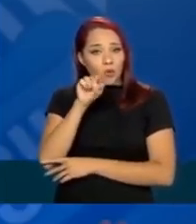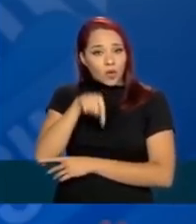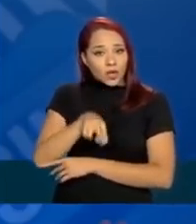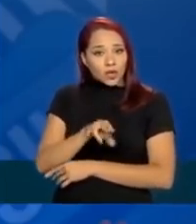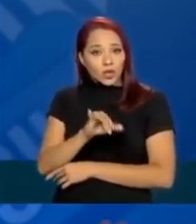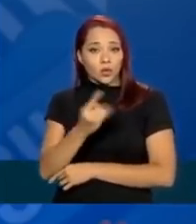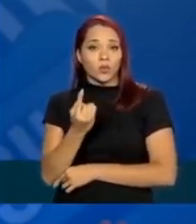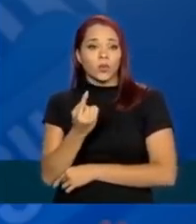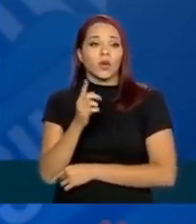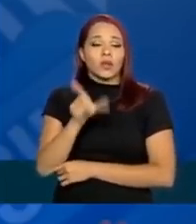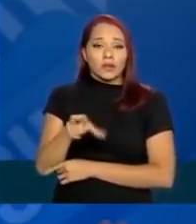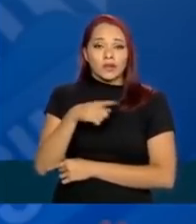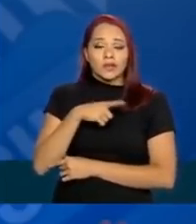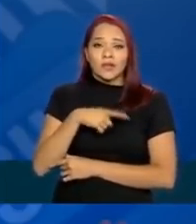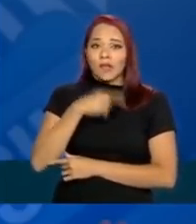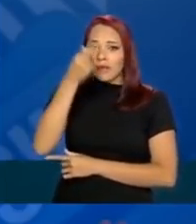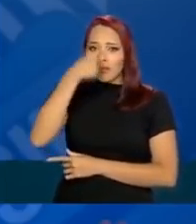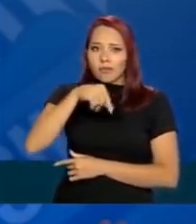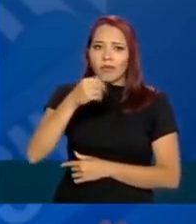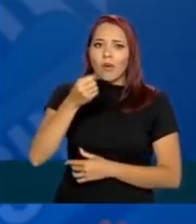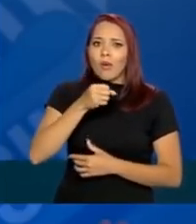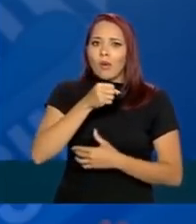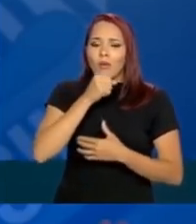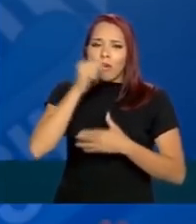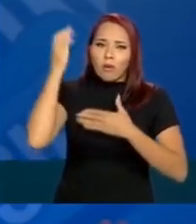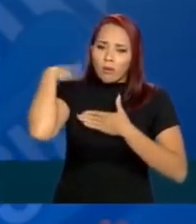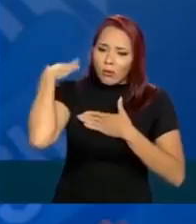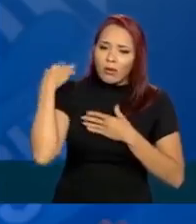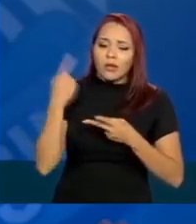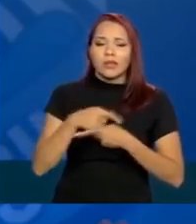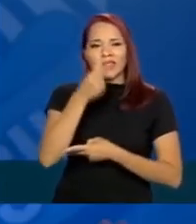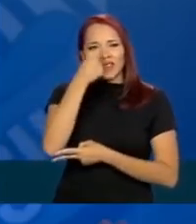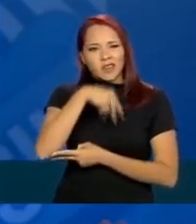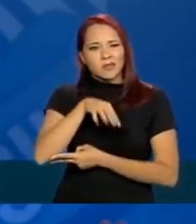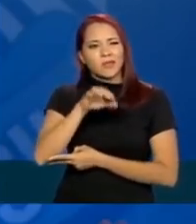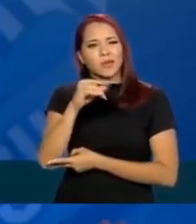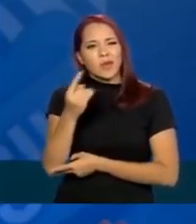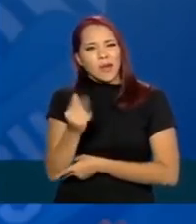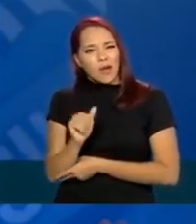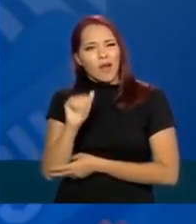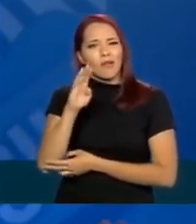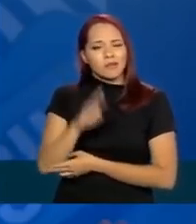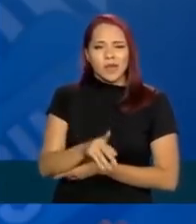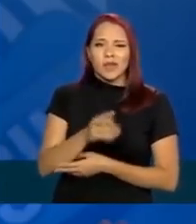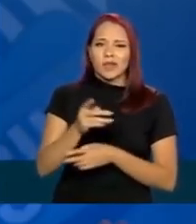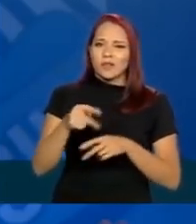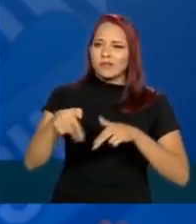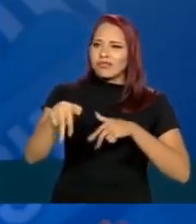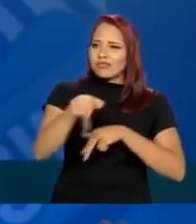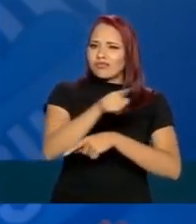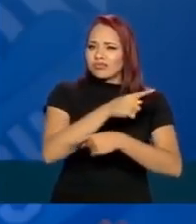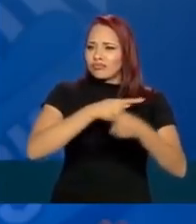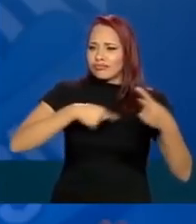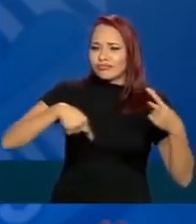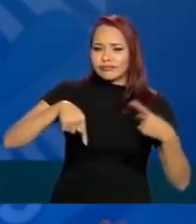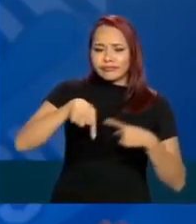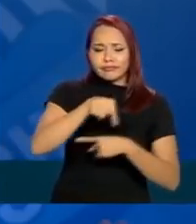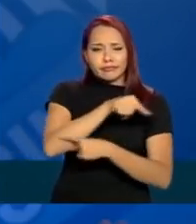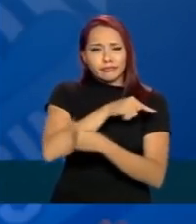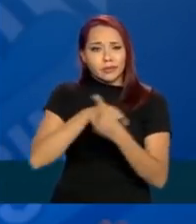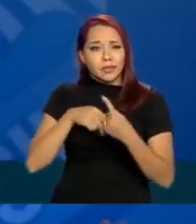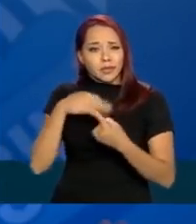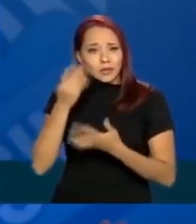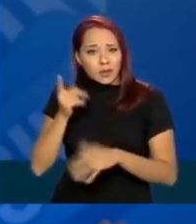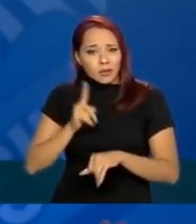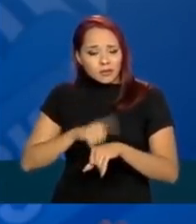faz quadro gravíssimo de pneumonia. Nós temos influência A, influência B circulando geral. Então, entrar com o